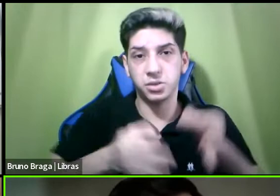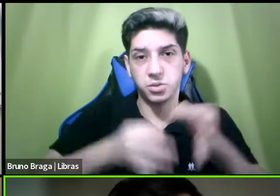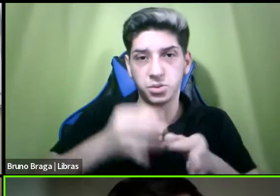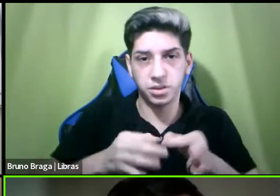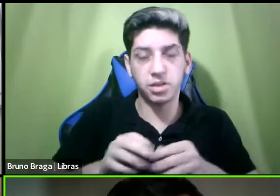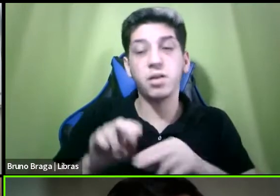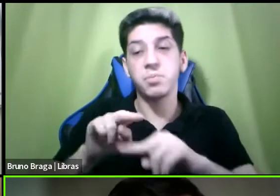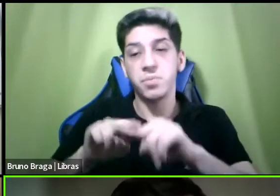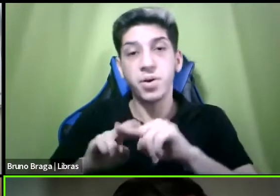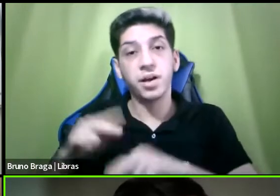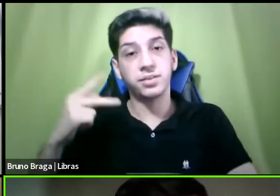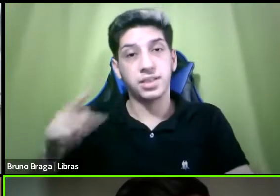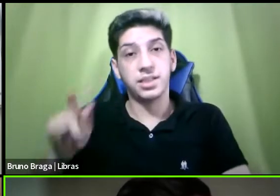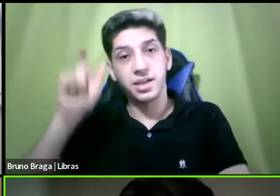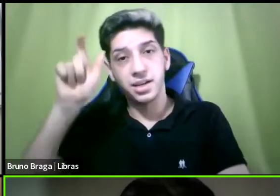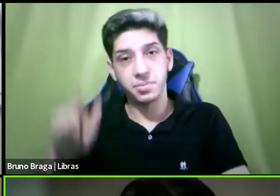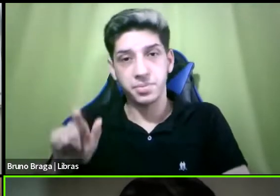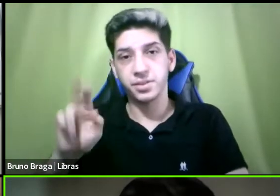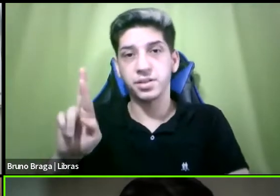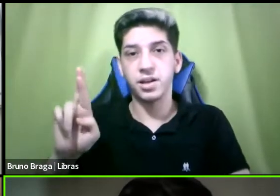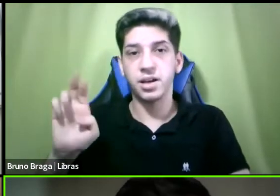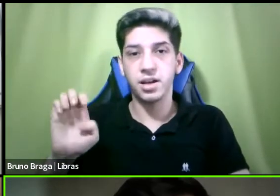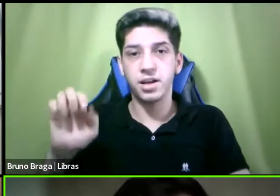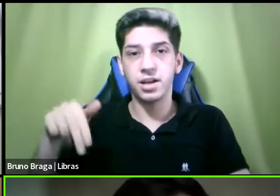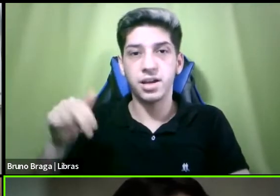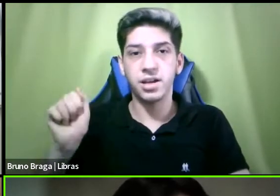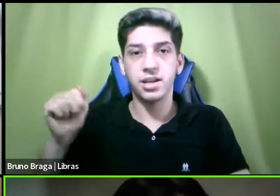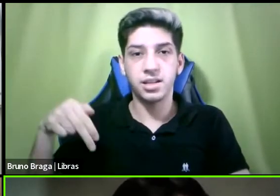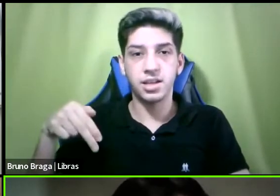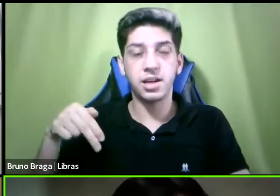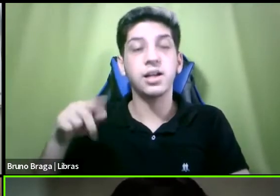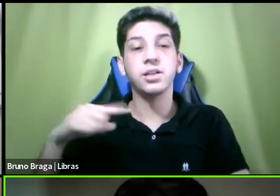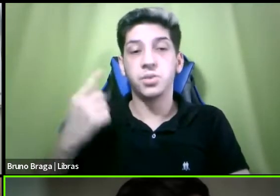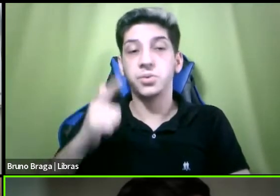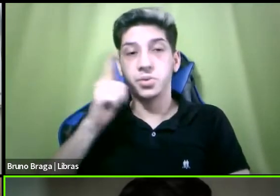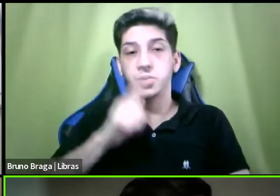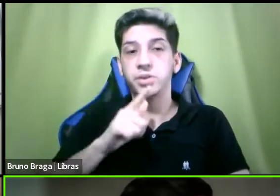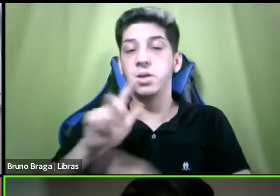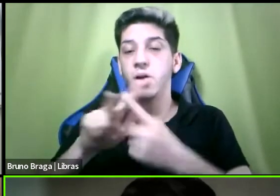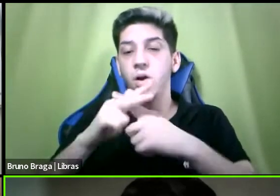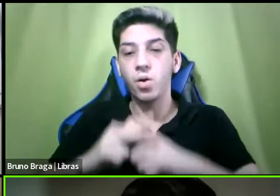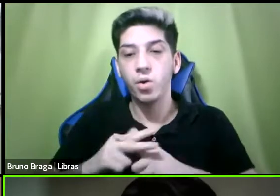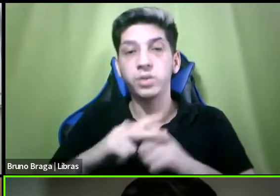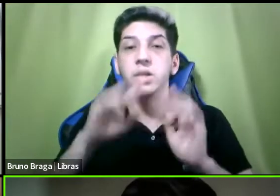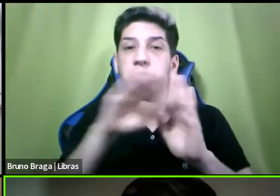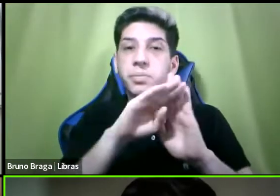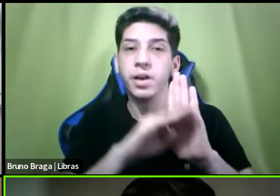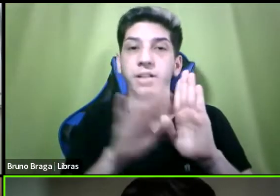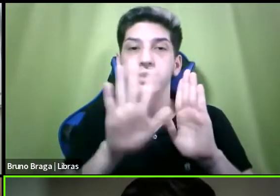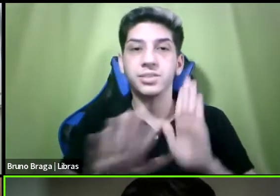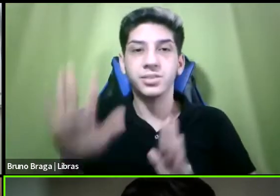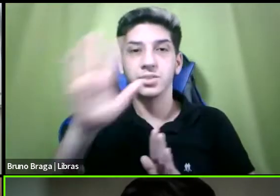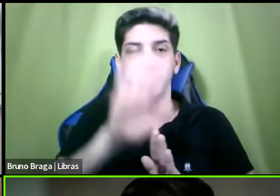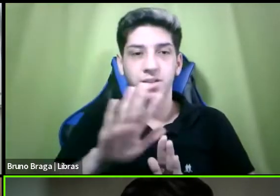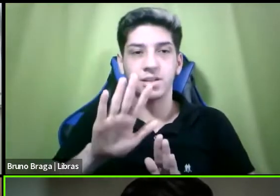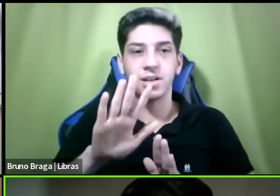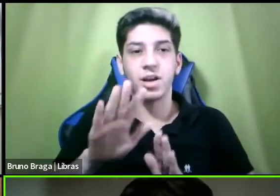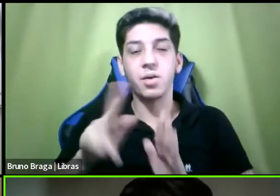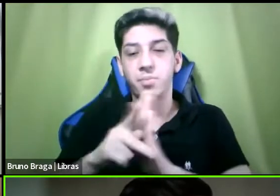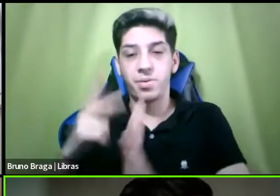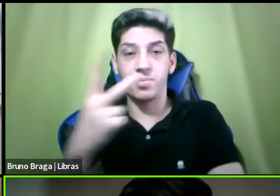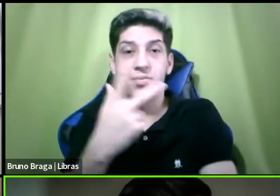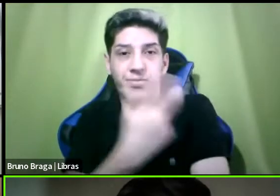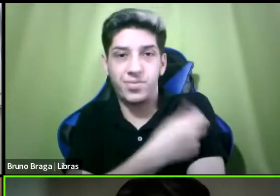que nós conseguimos corrigir Lívia o plano nacional de operacionalização da vacinação